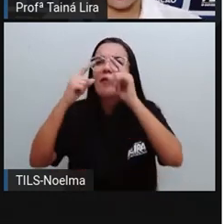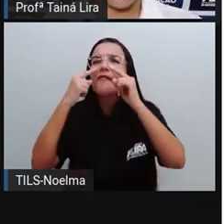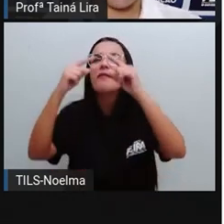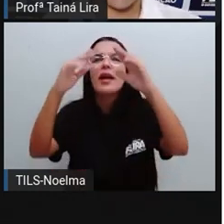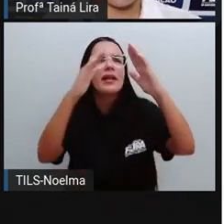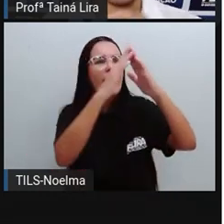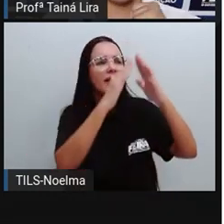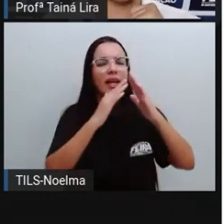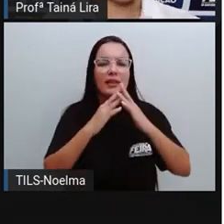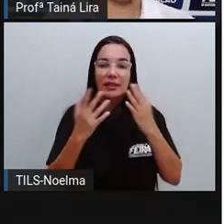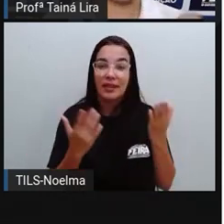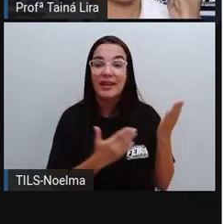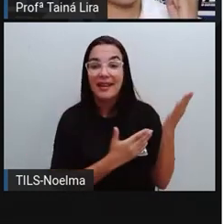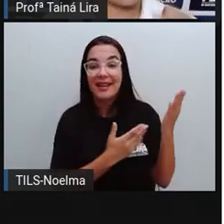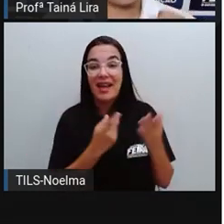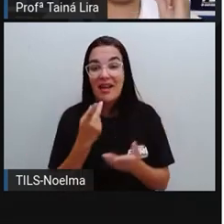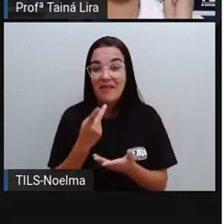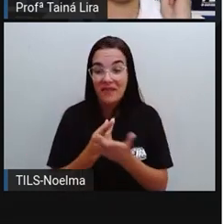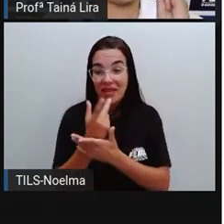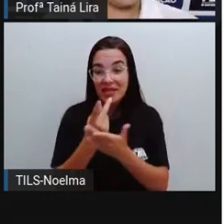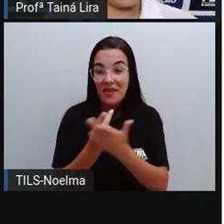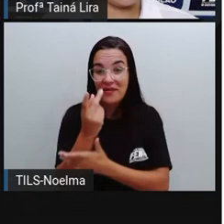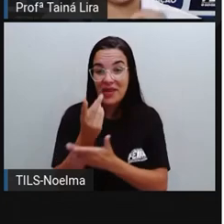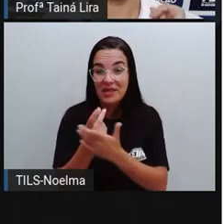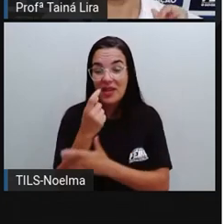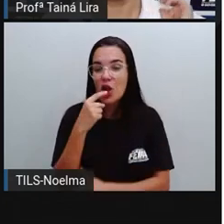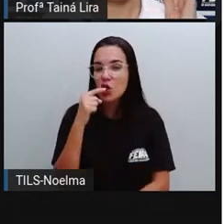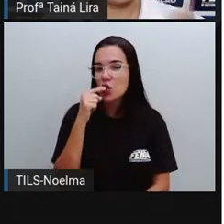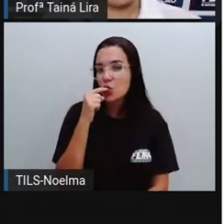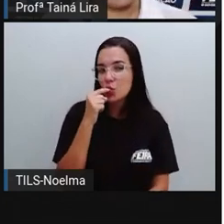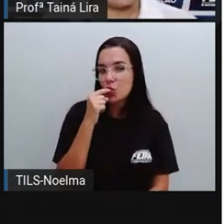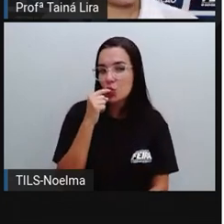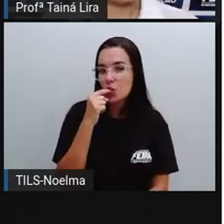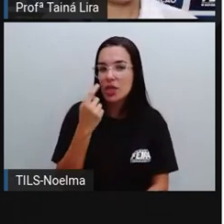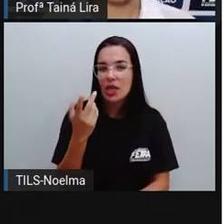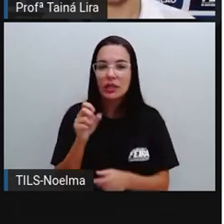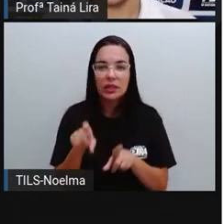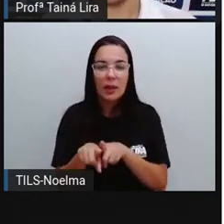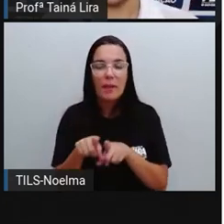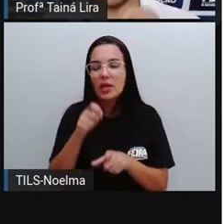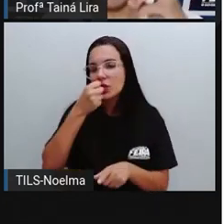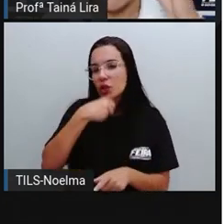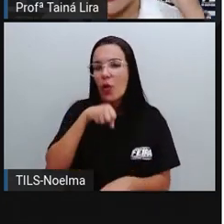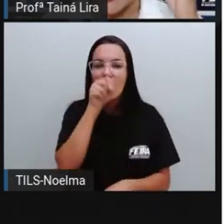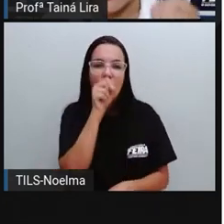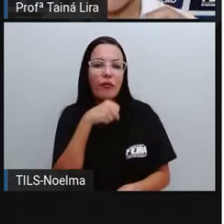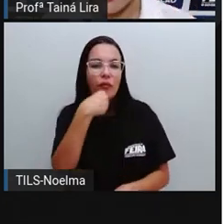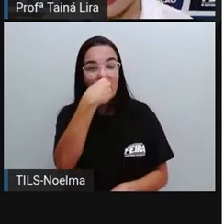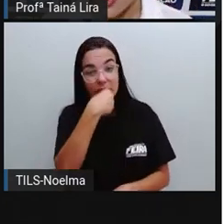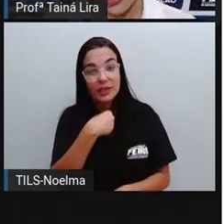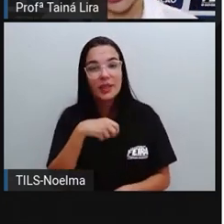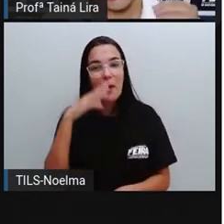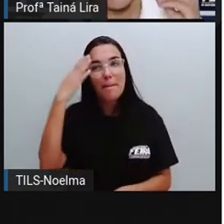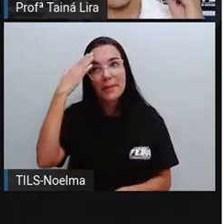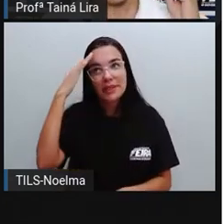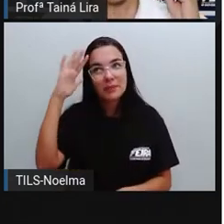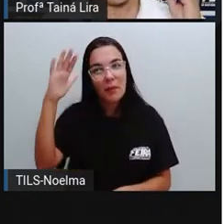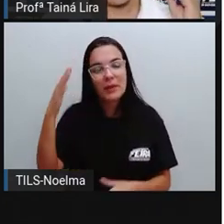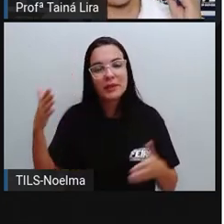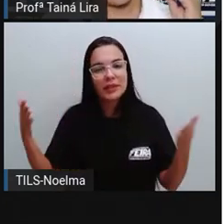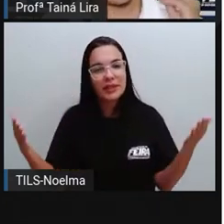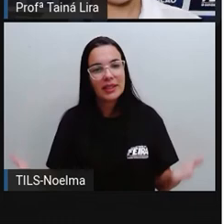geladinho. Aqui vende muito, né? Geladinho, baianinha, sorvete, né? Principalmente aí